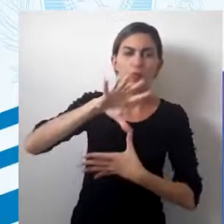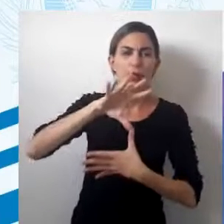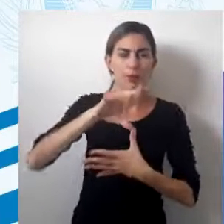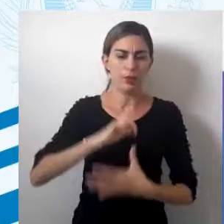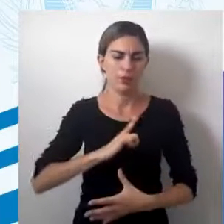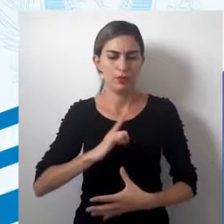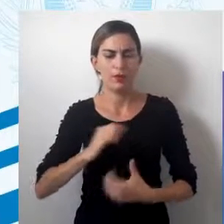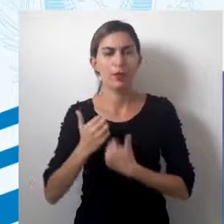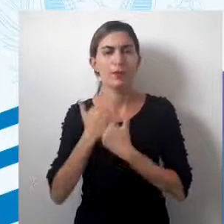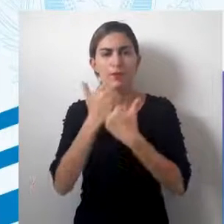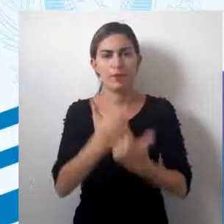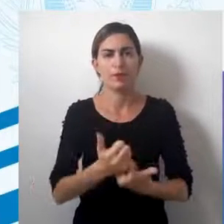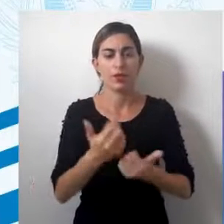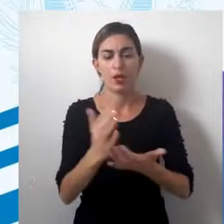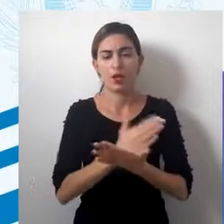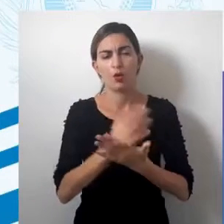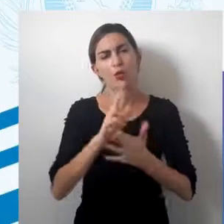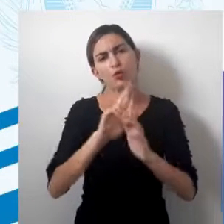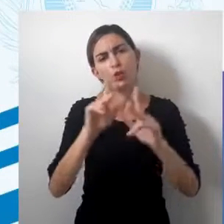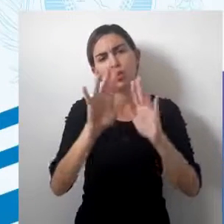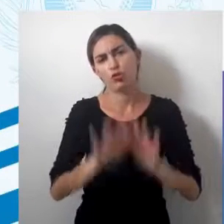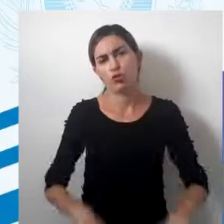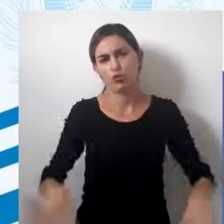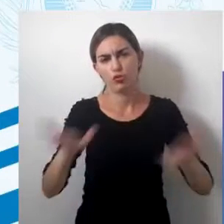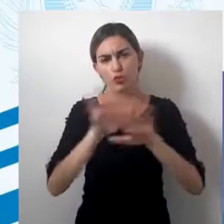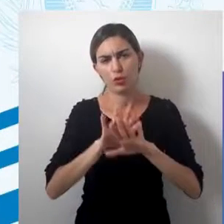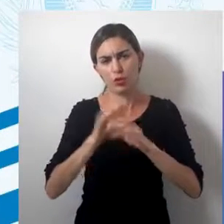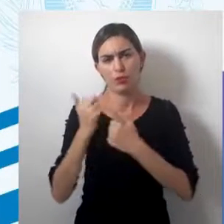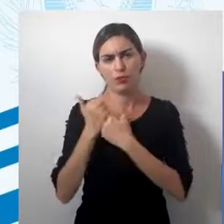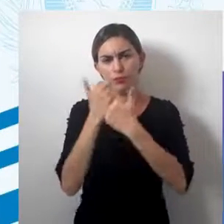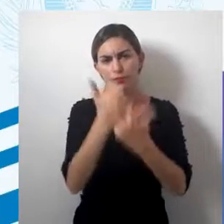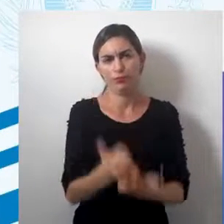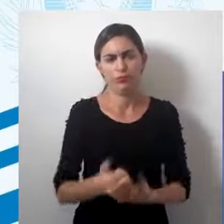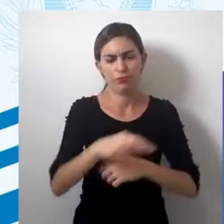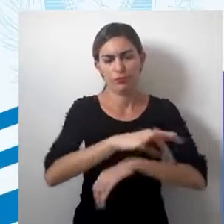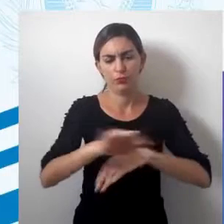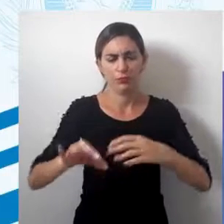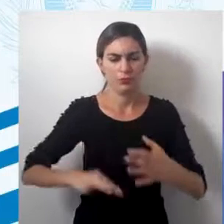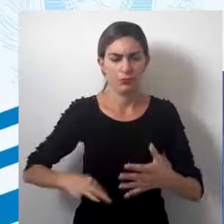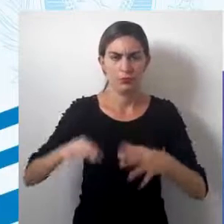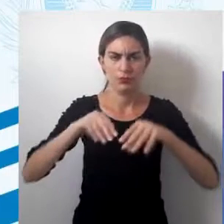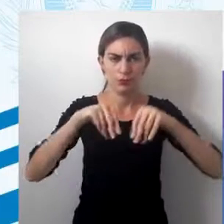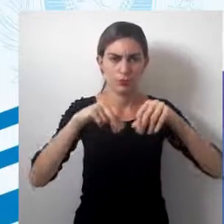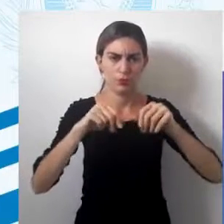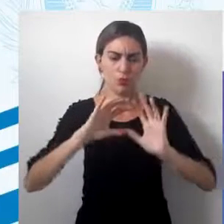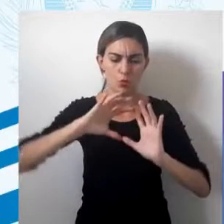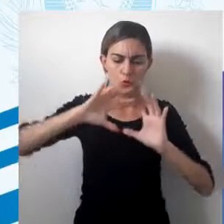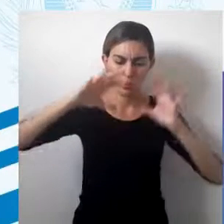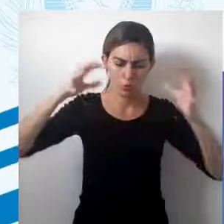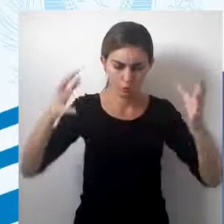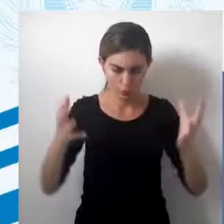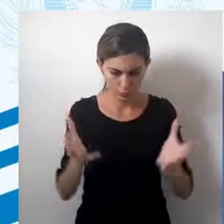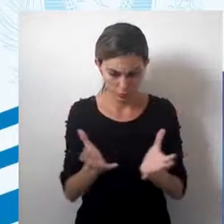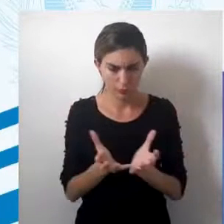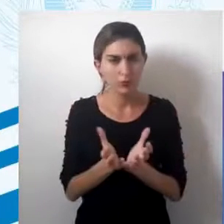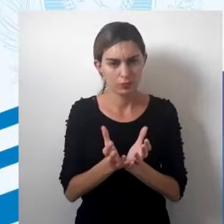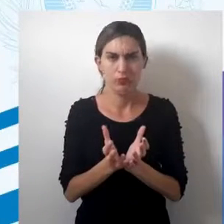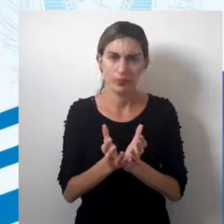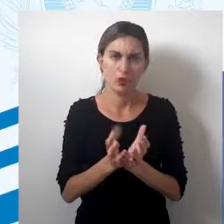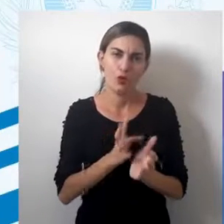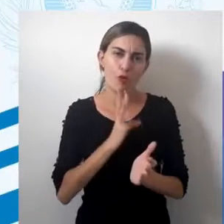a gente tem aí representado algumas formas mais gerais de representação cartográfica da superfície. O globo terrestre, que é uma